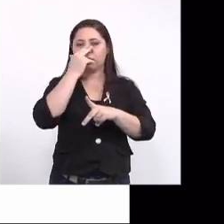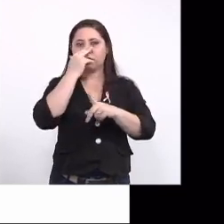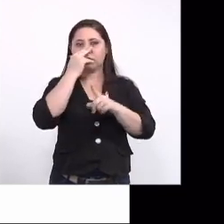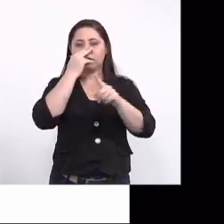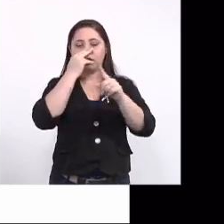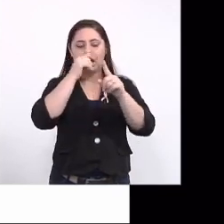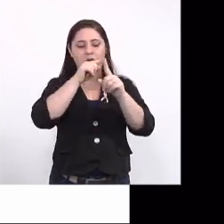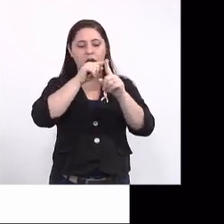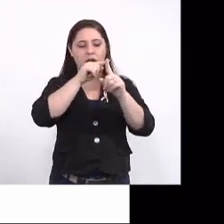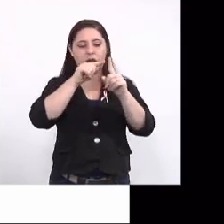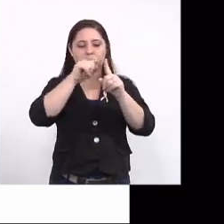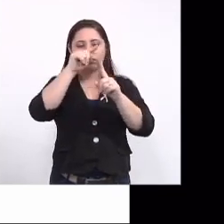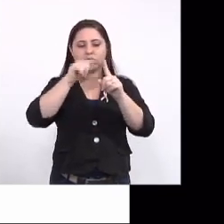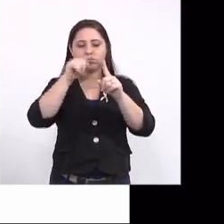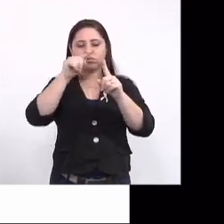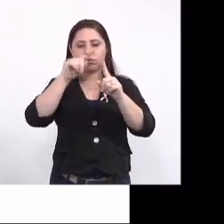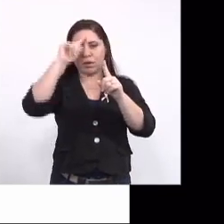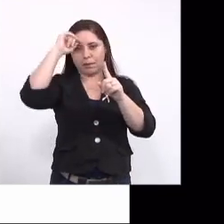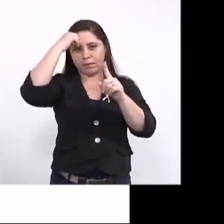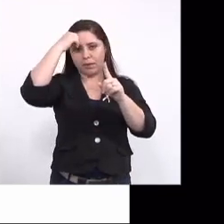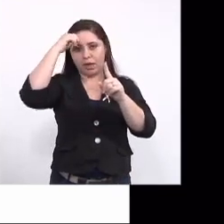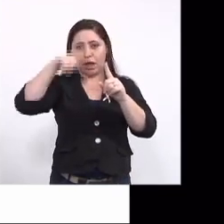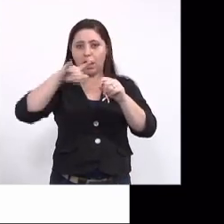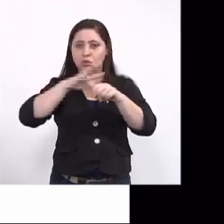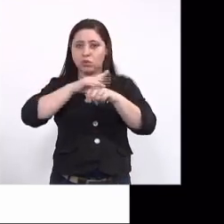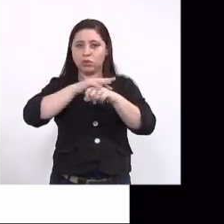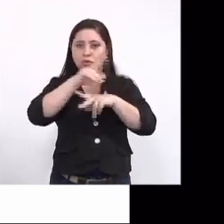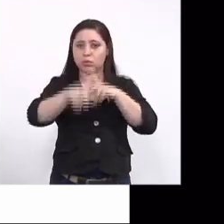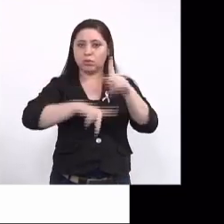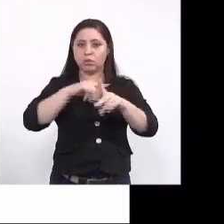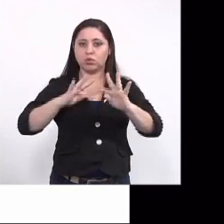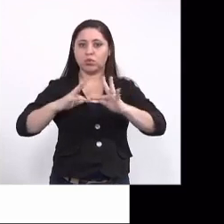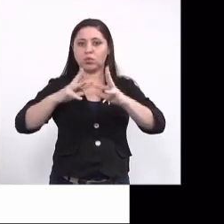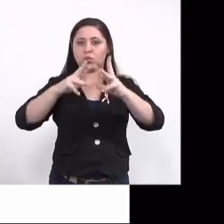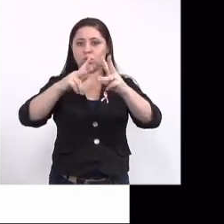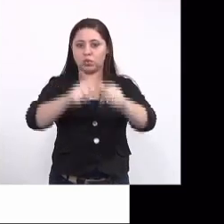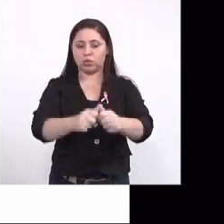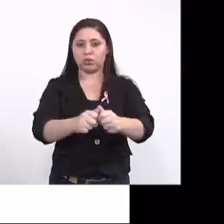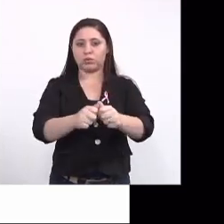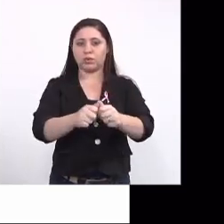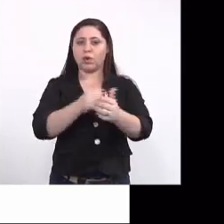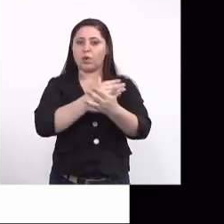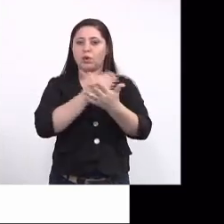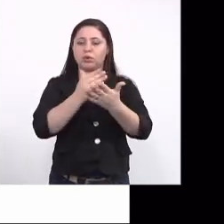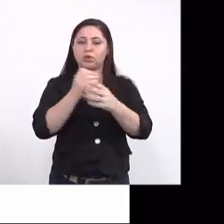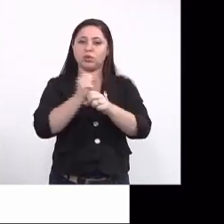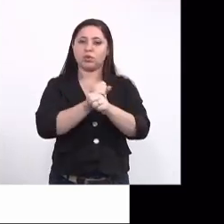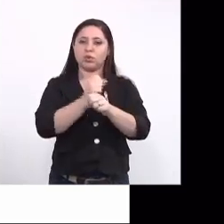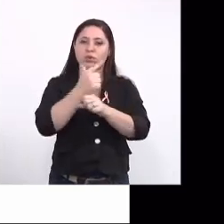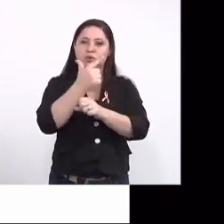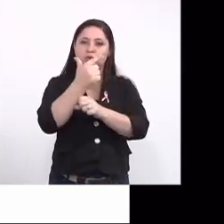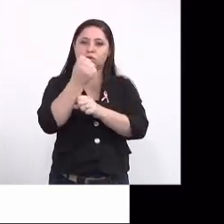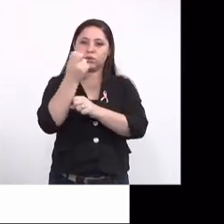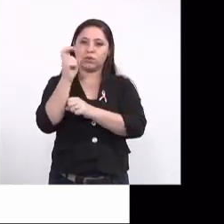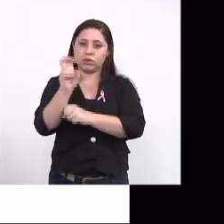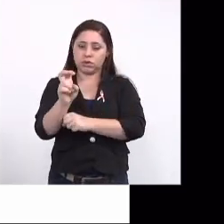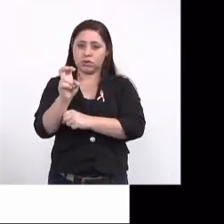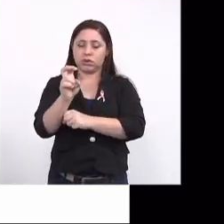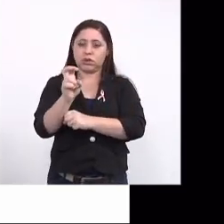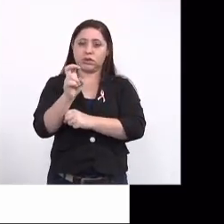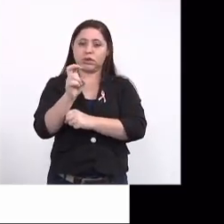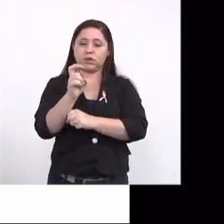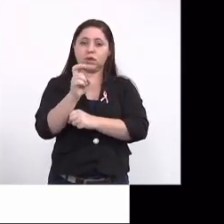cima tracejada em preto é a doença na população total. Então, nós começamos lá em 2015 com os primeiros casos.